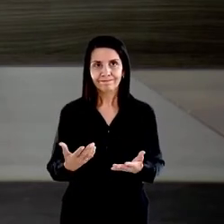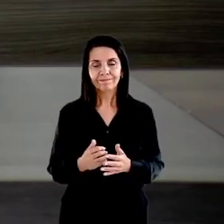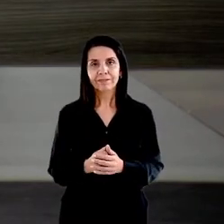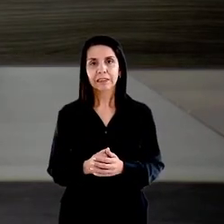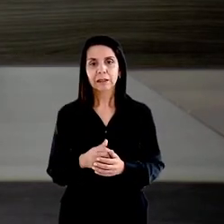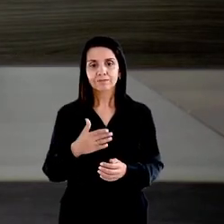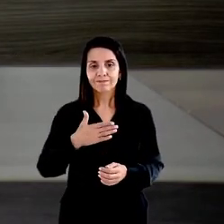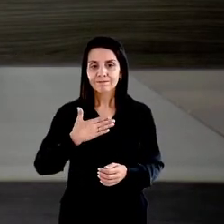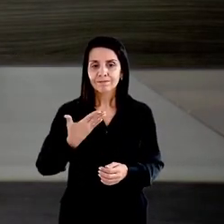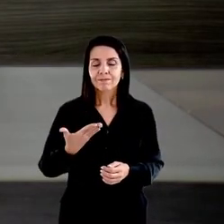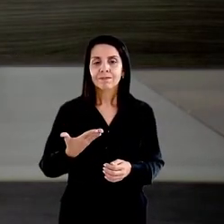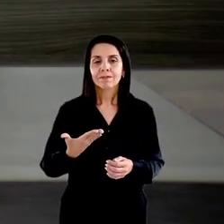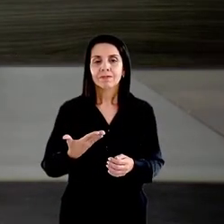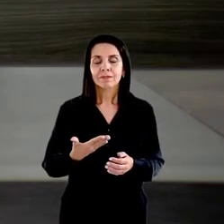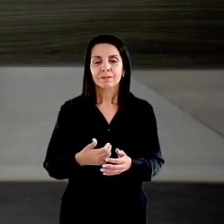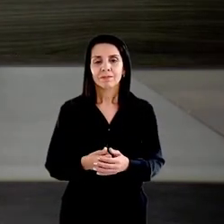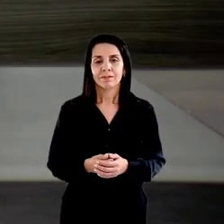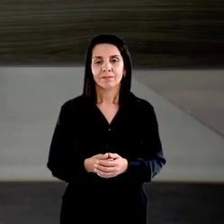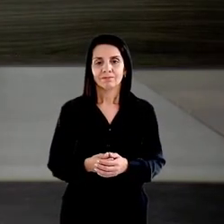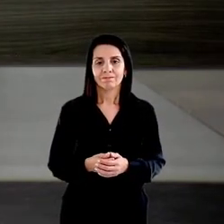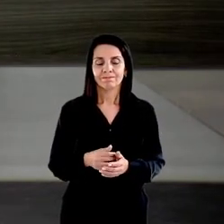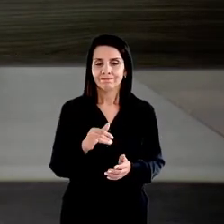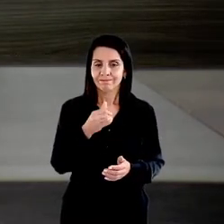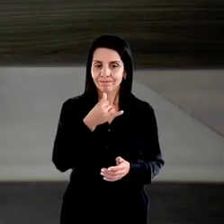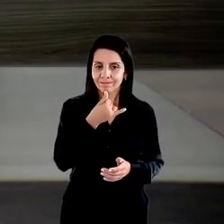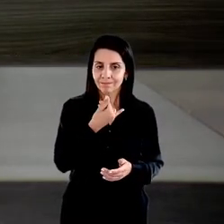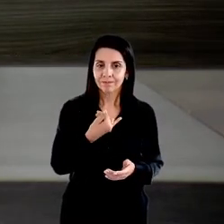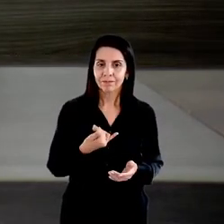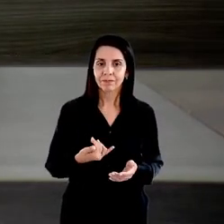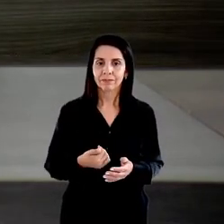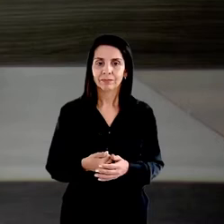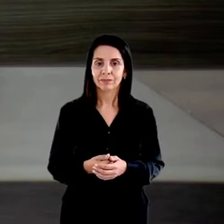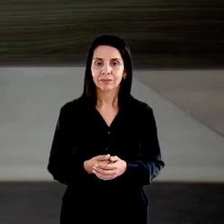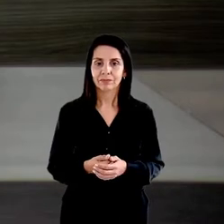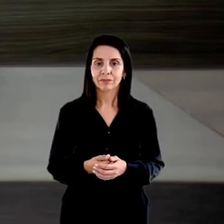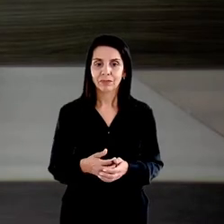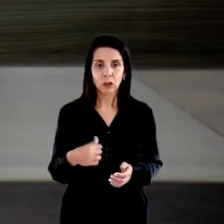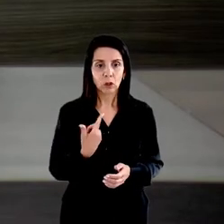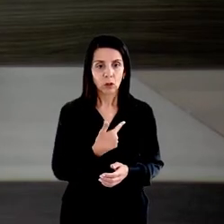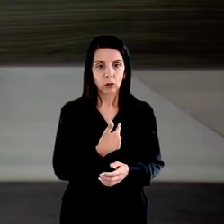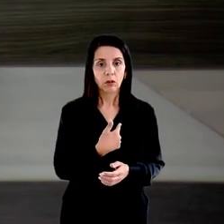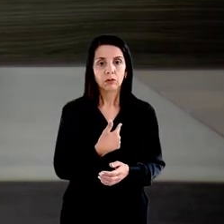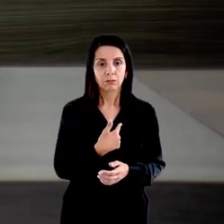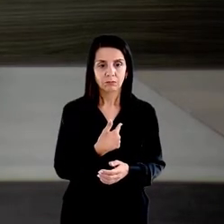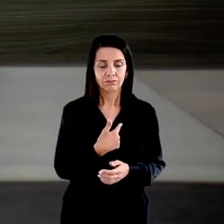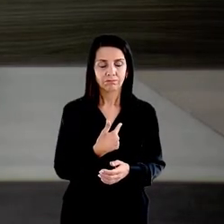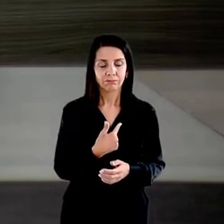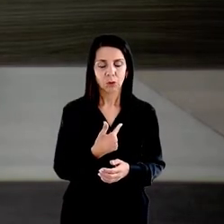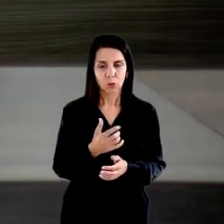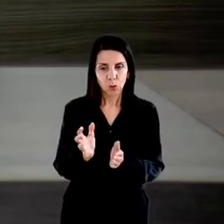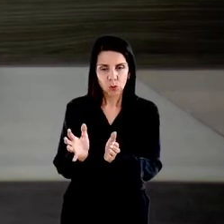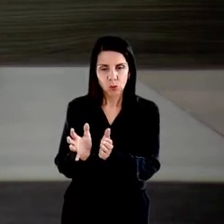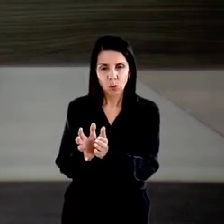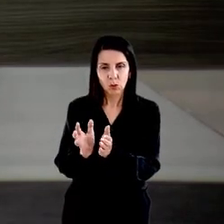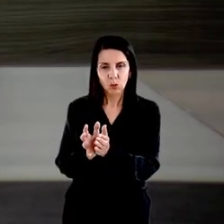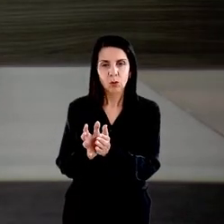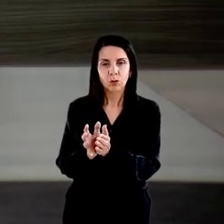a gente vê, a gente, enquanto núcleo, oficia a todos os